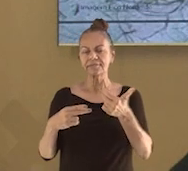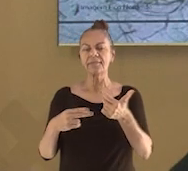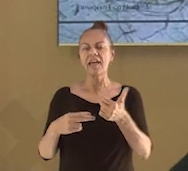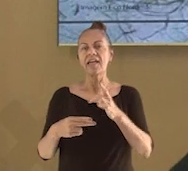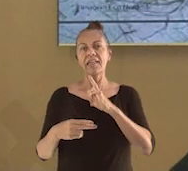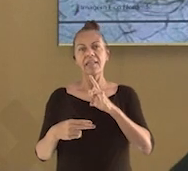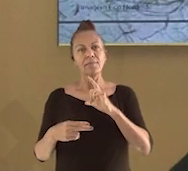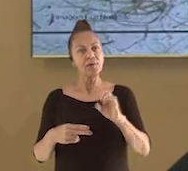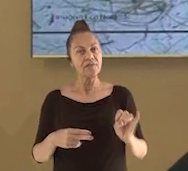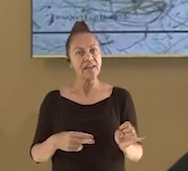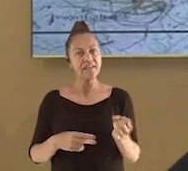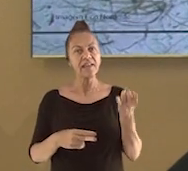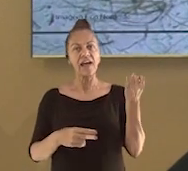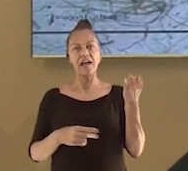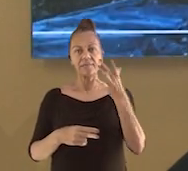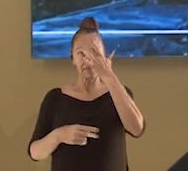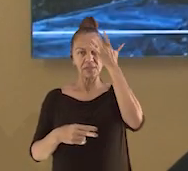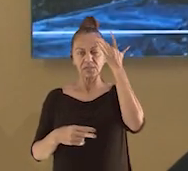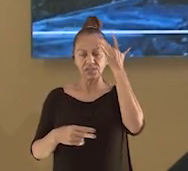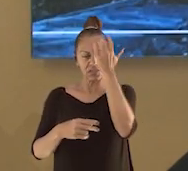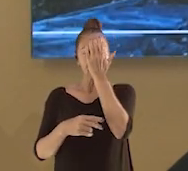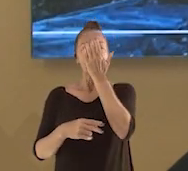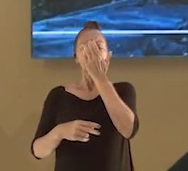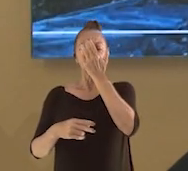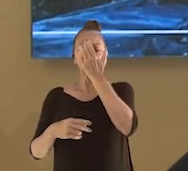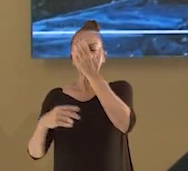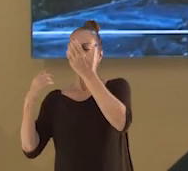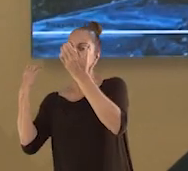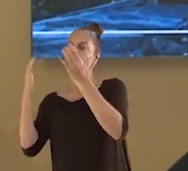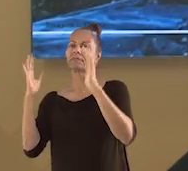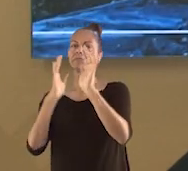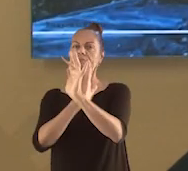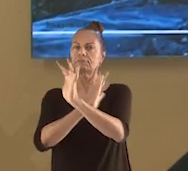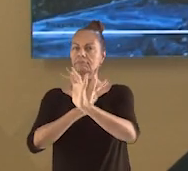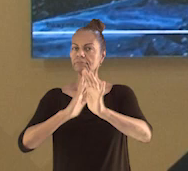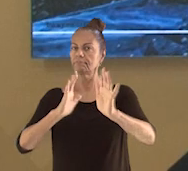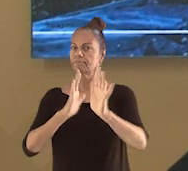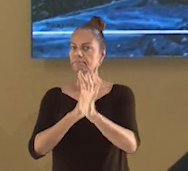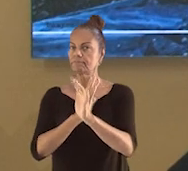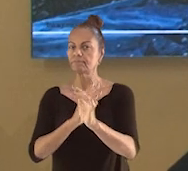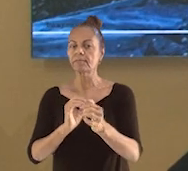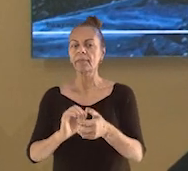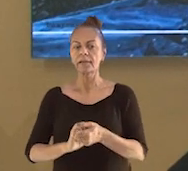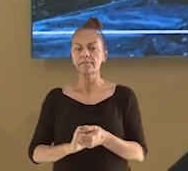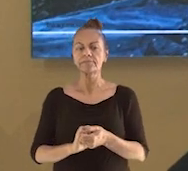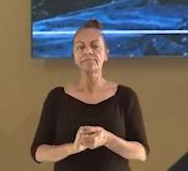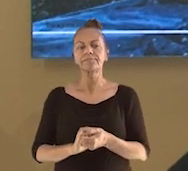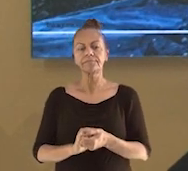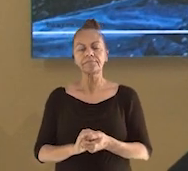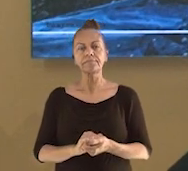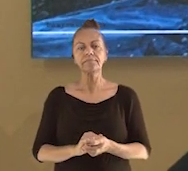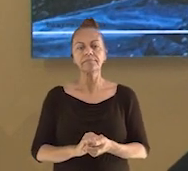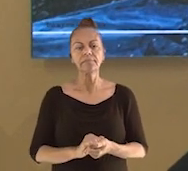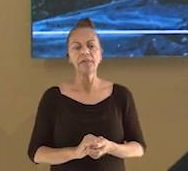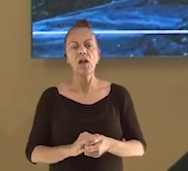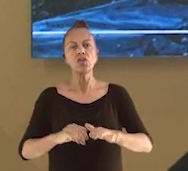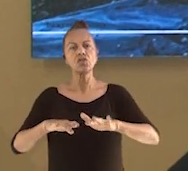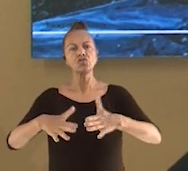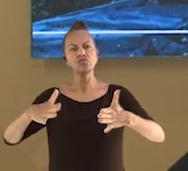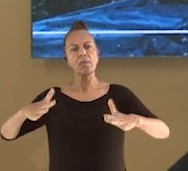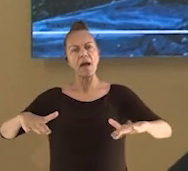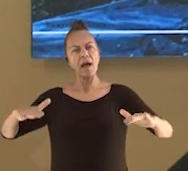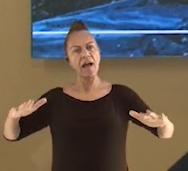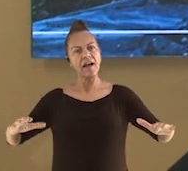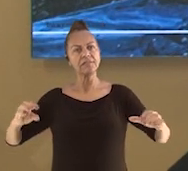momentos de lazer. Essa vegetação também sofre com a poluição, assim como a praia de uma forma geral